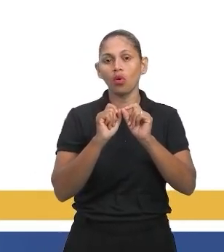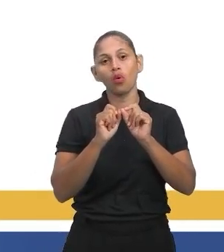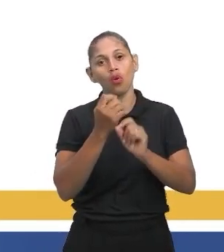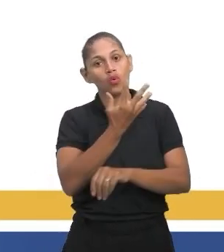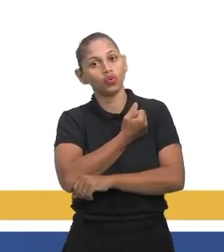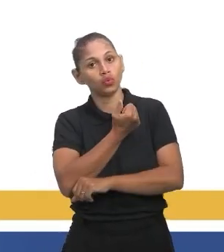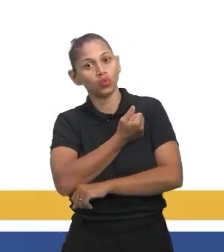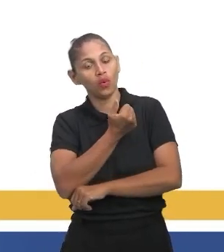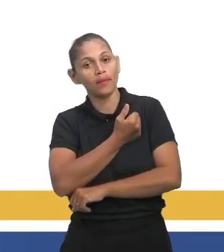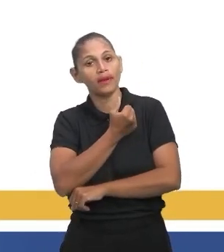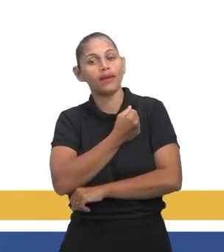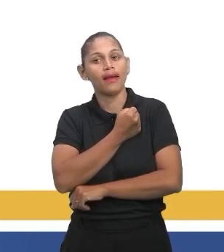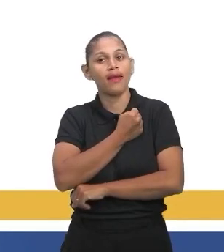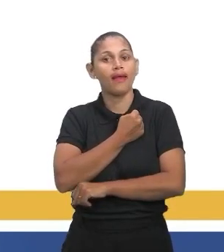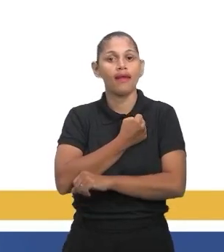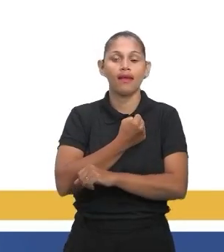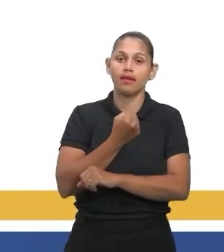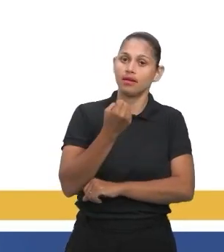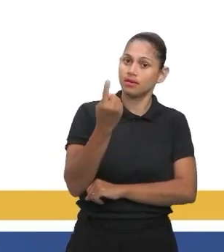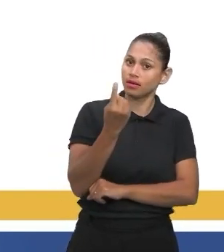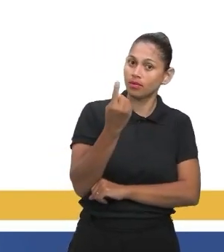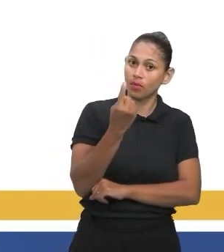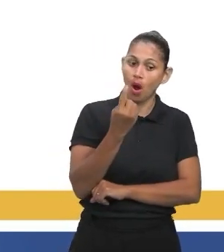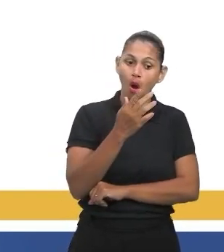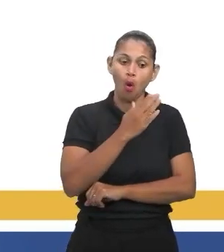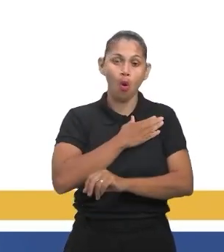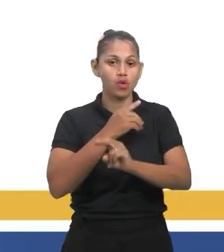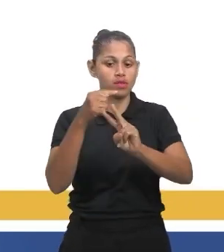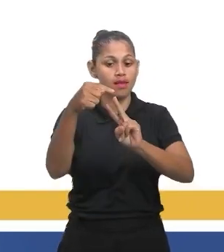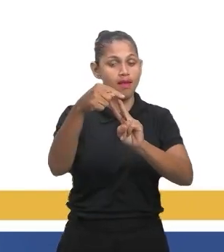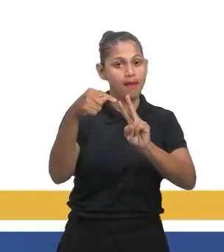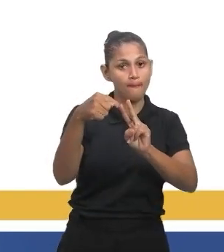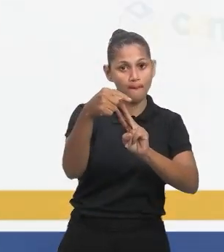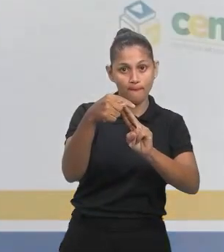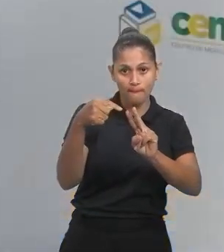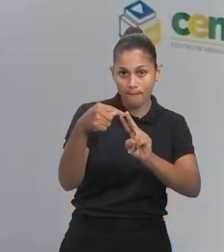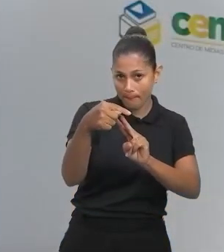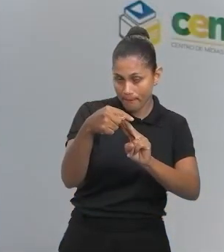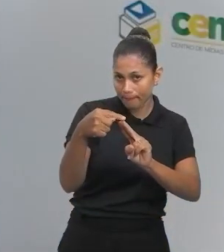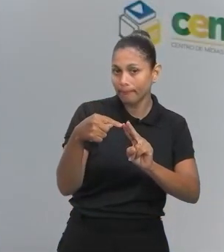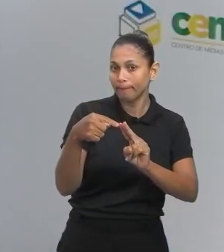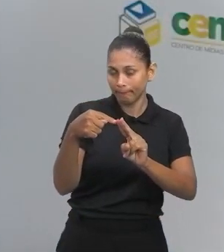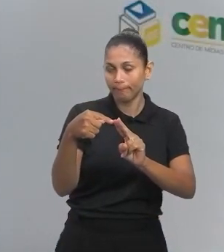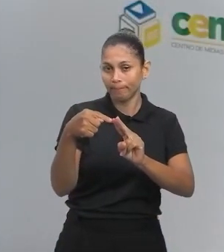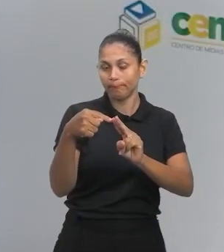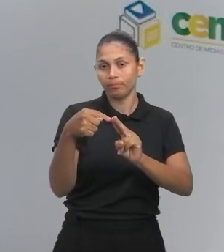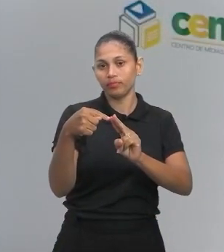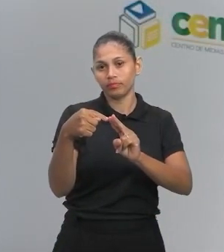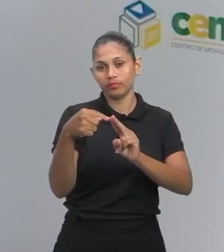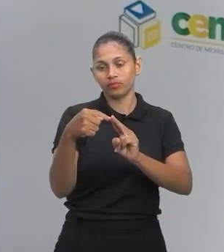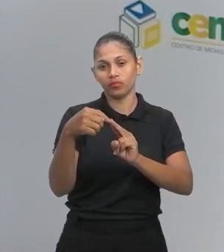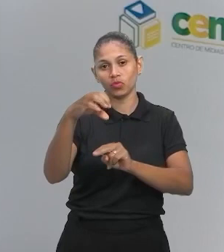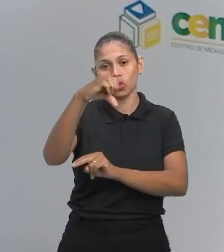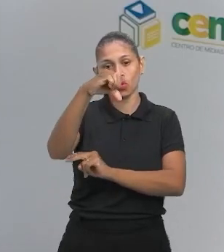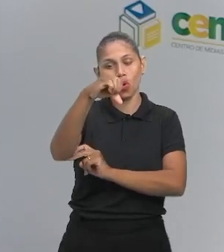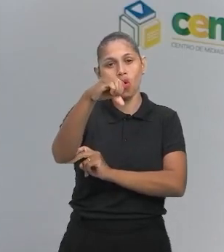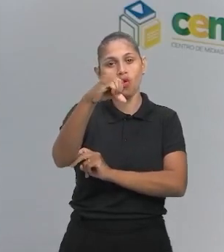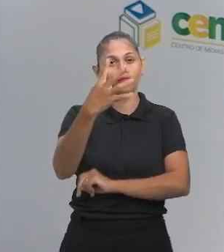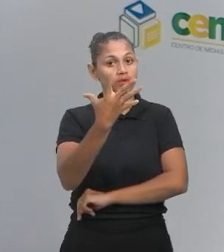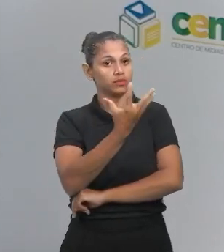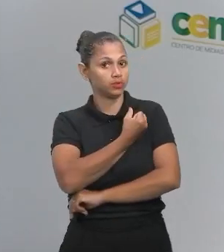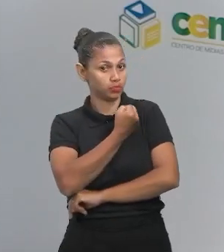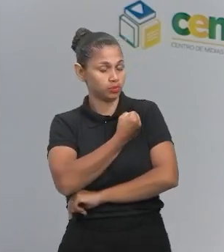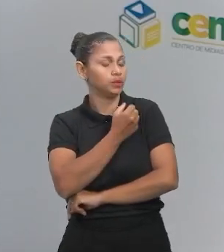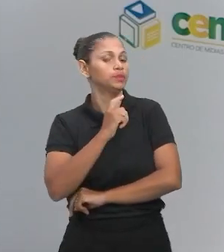números é par. Se a quantidade de números for ímpar, por exemplo, traz aqui para mim. Se eu tenho 9 números, o que é que eu vou fazer? Quero